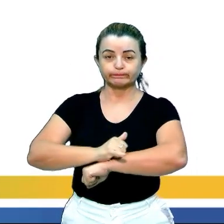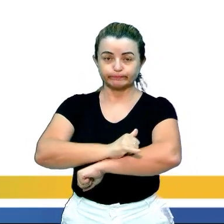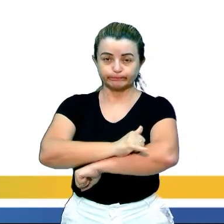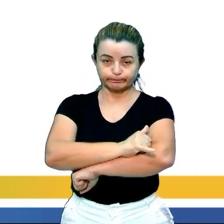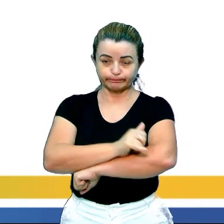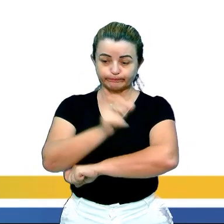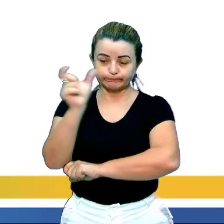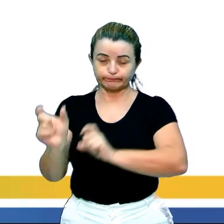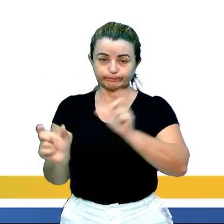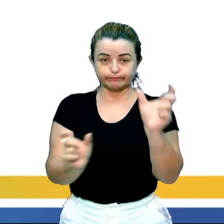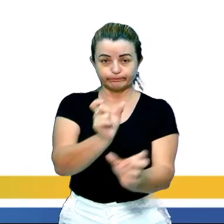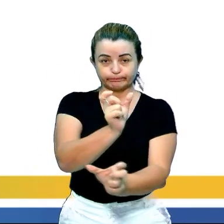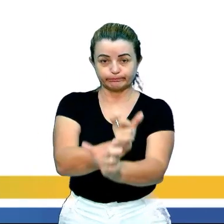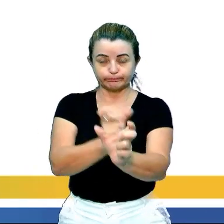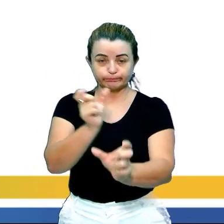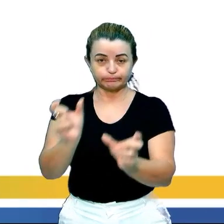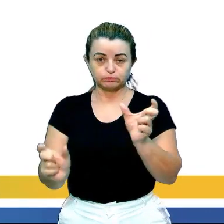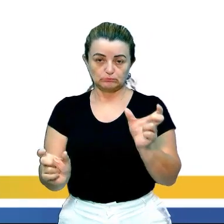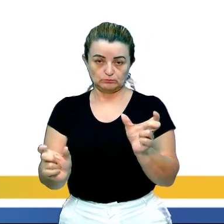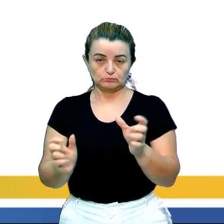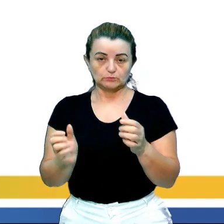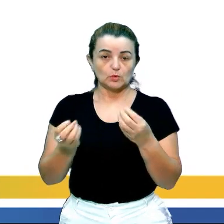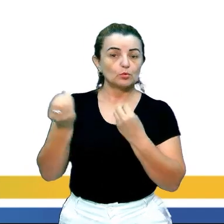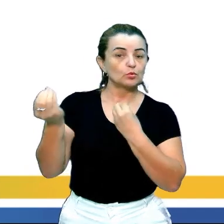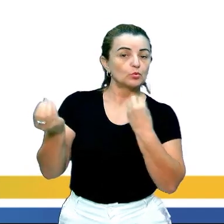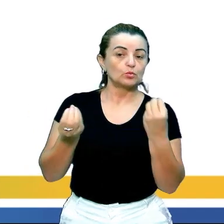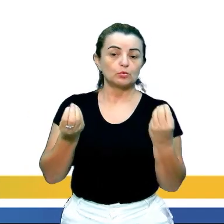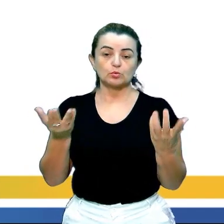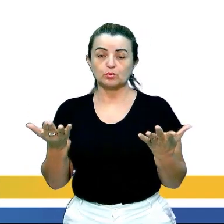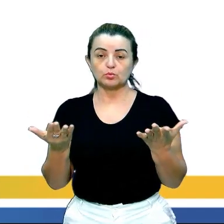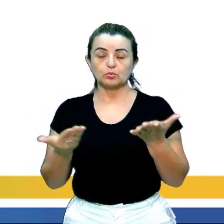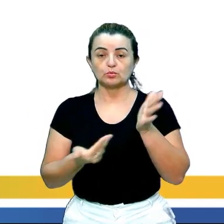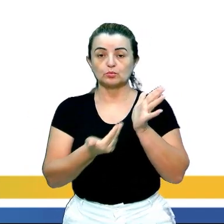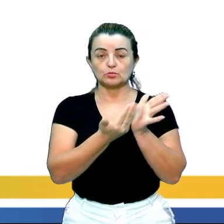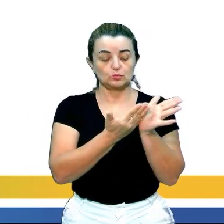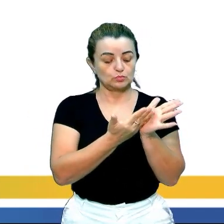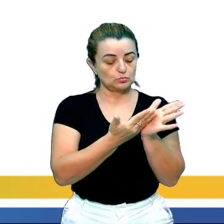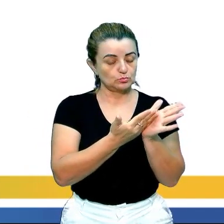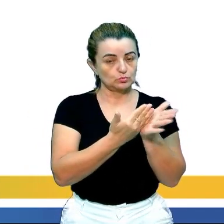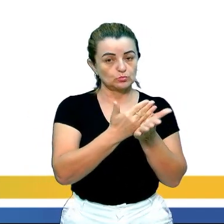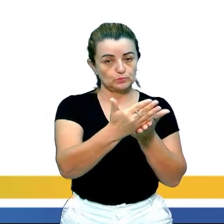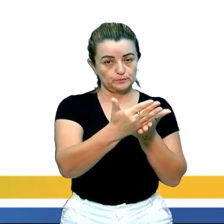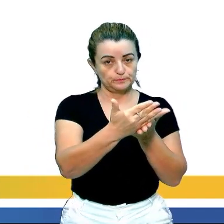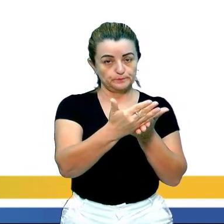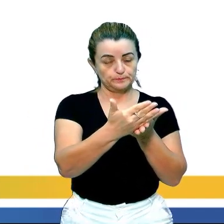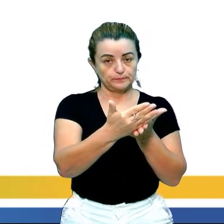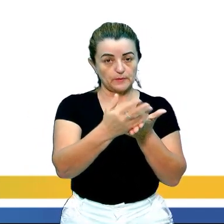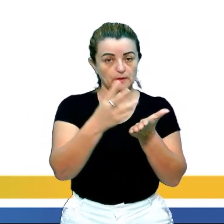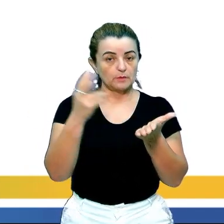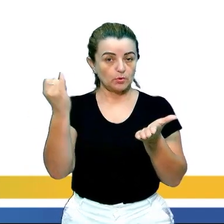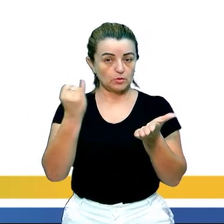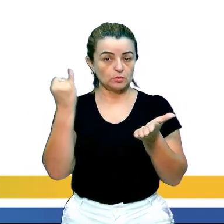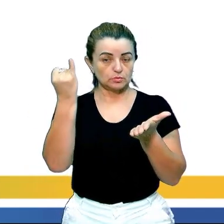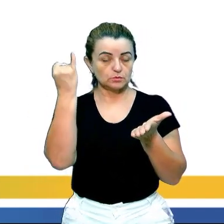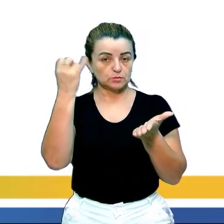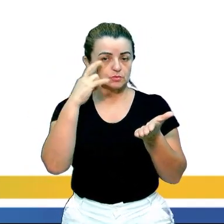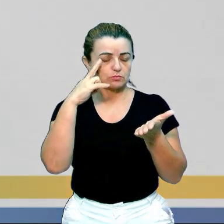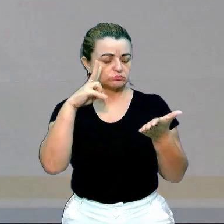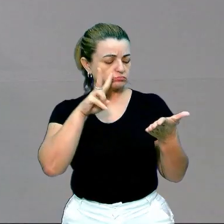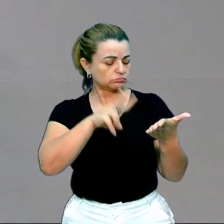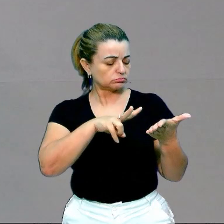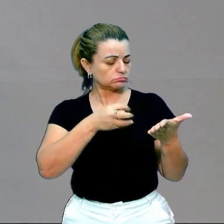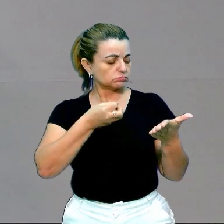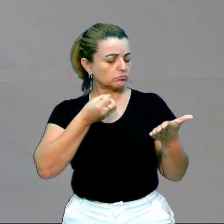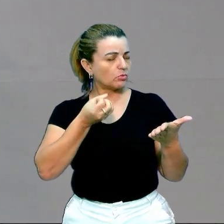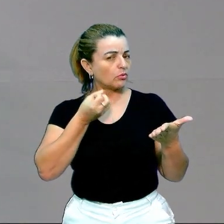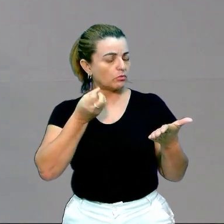brasileiros. E aí, como é que ficou isso dentro da introdução? Porque o importante é nós observarmos como fica isso